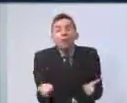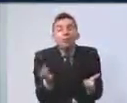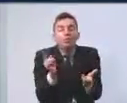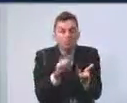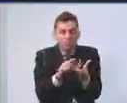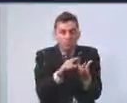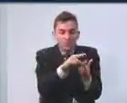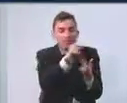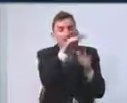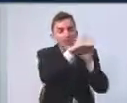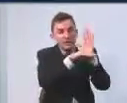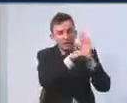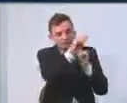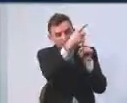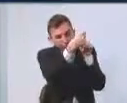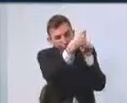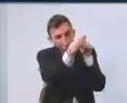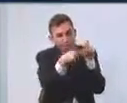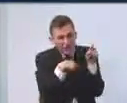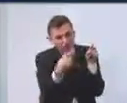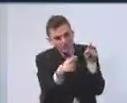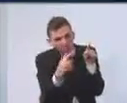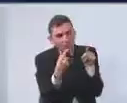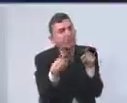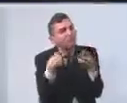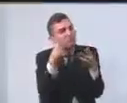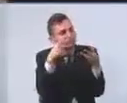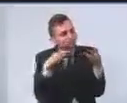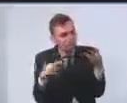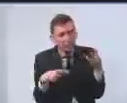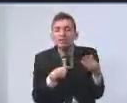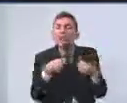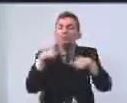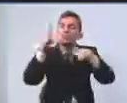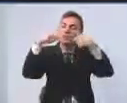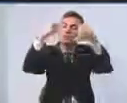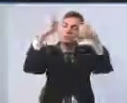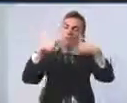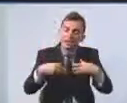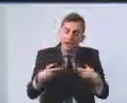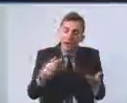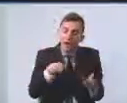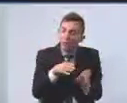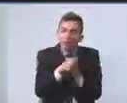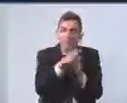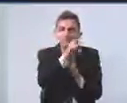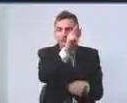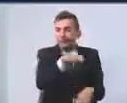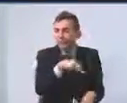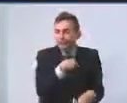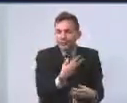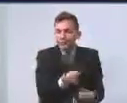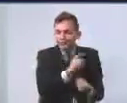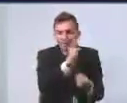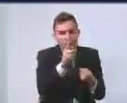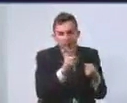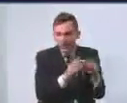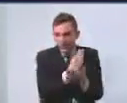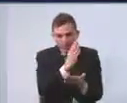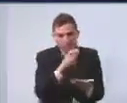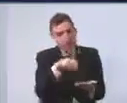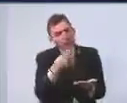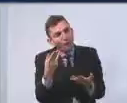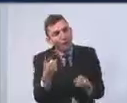dos requisitos solicitados e do que aquilo o Conselho entendeu não ter sido atendido para se